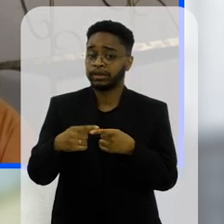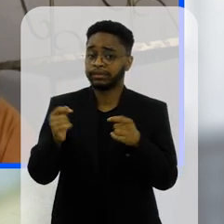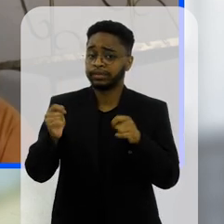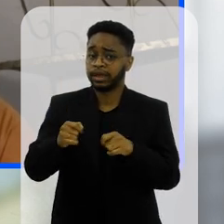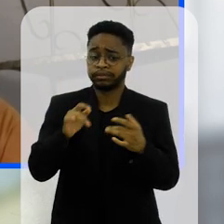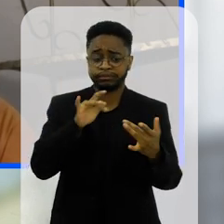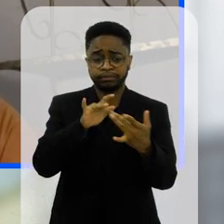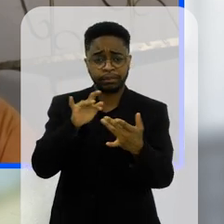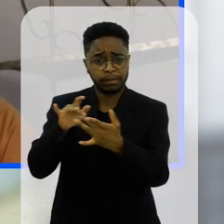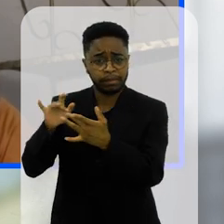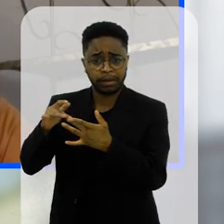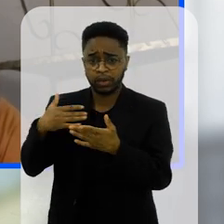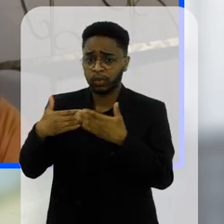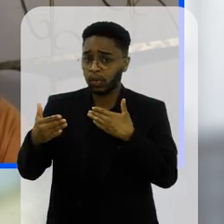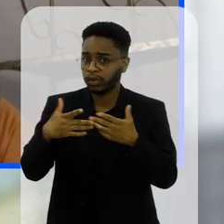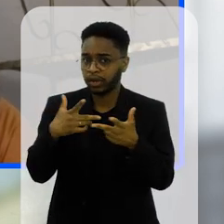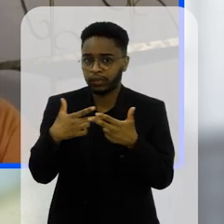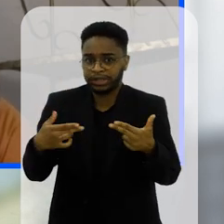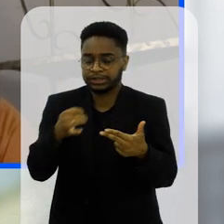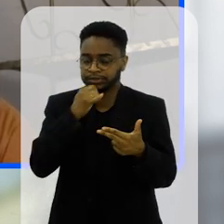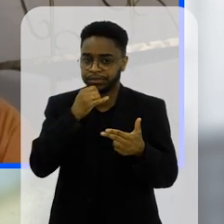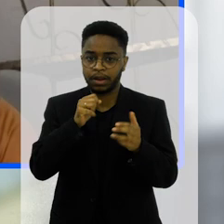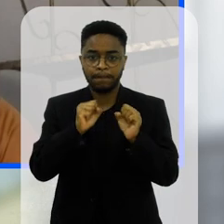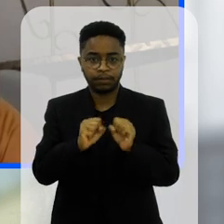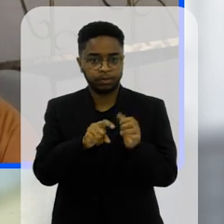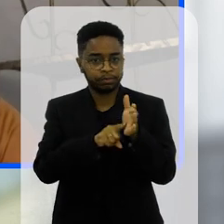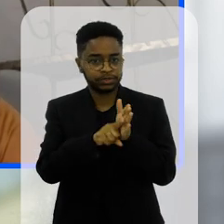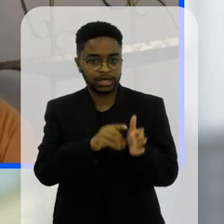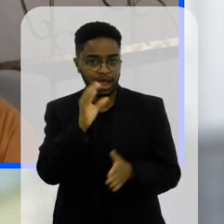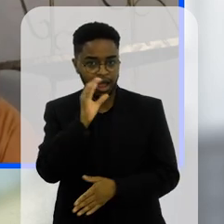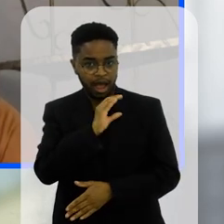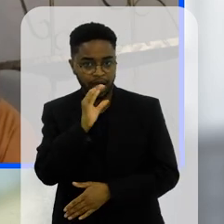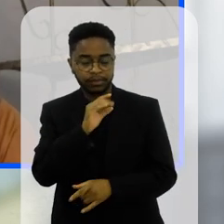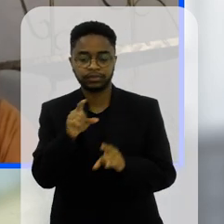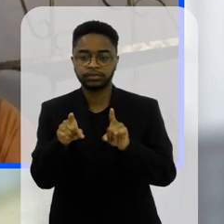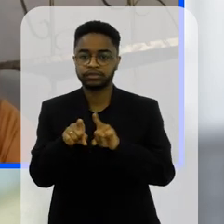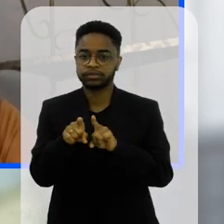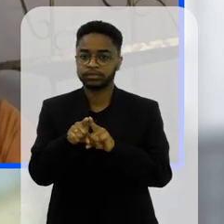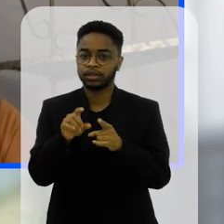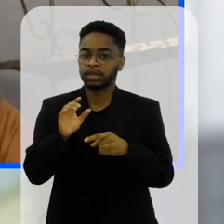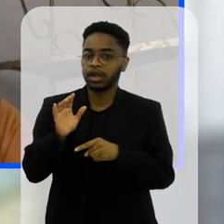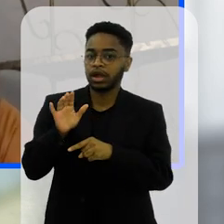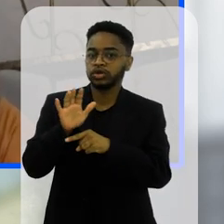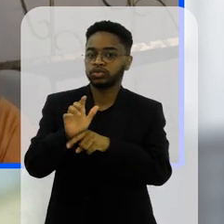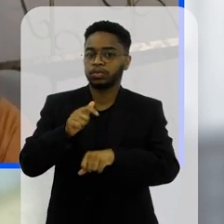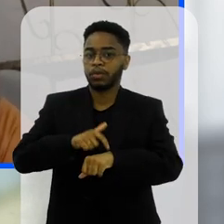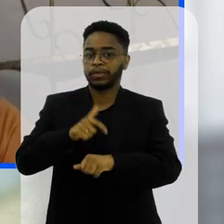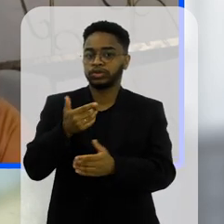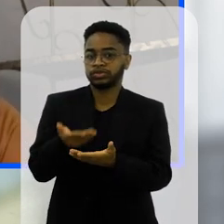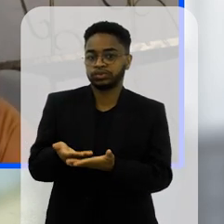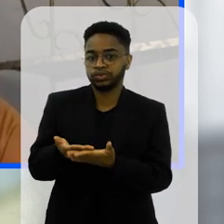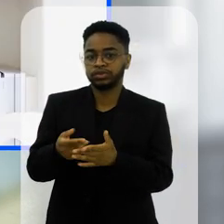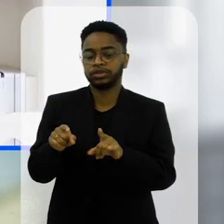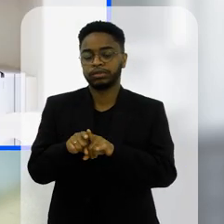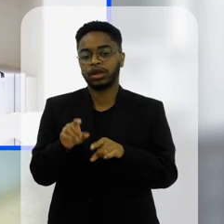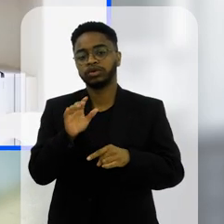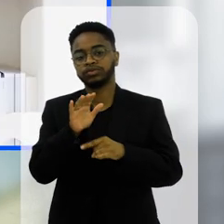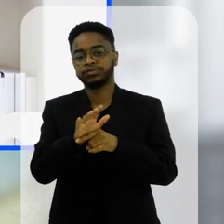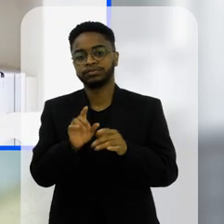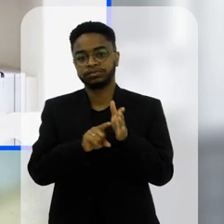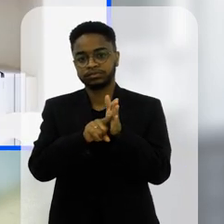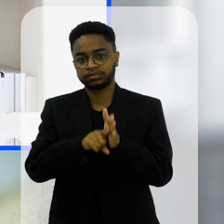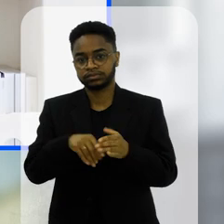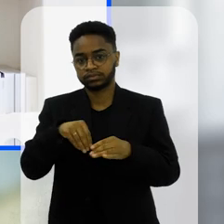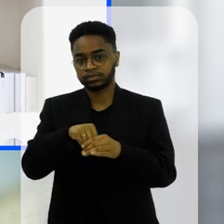nas mãos né então você consegue de repente fazer uma pesquisa mais rápida auxilia talvez nos estudos e nessas pesquisas em